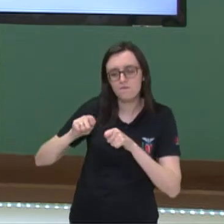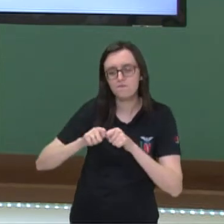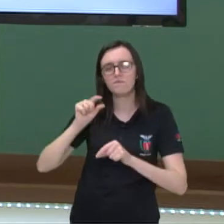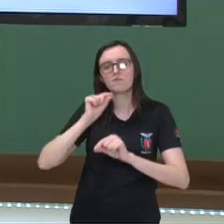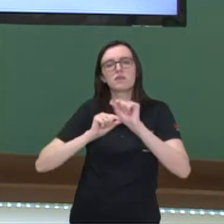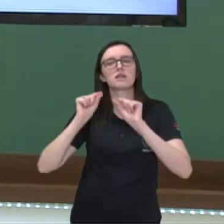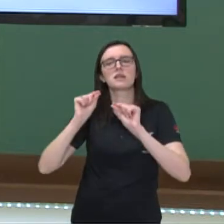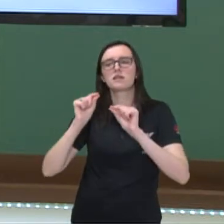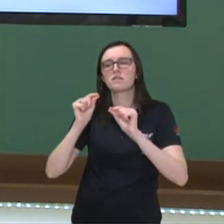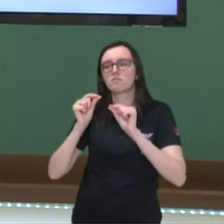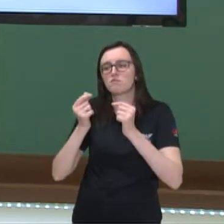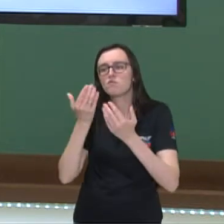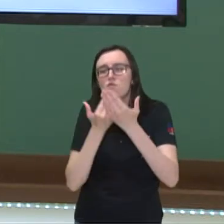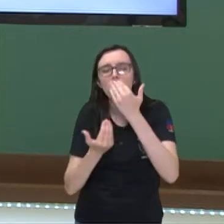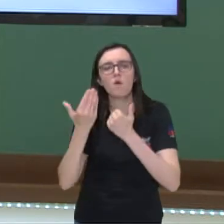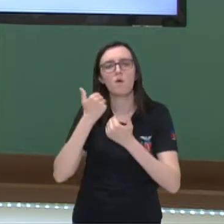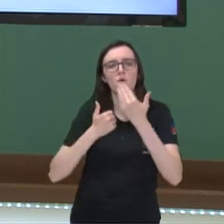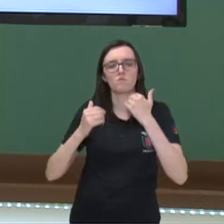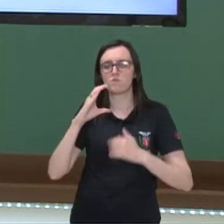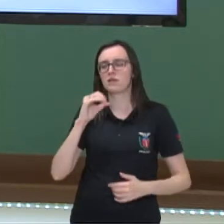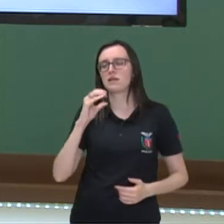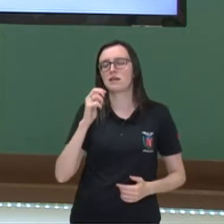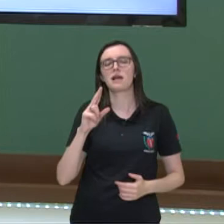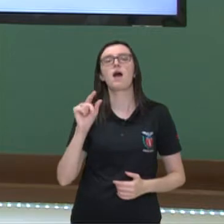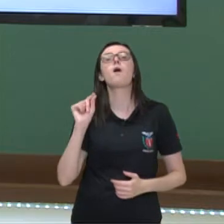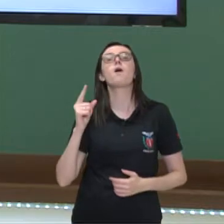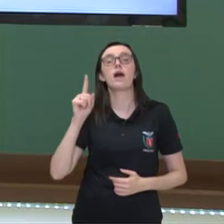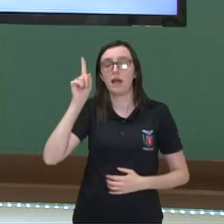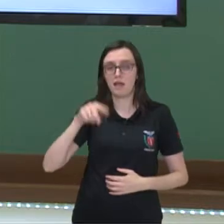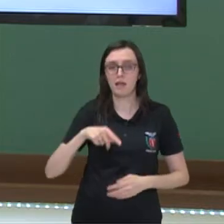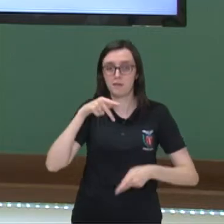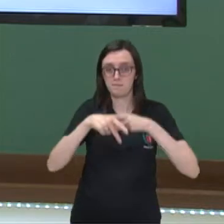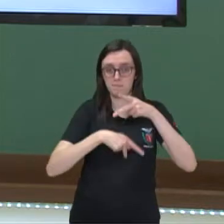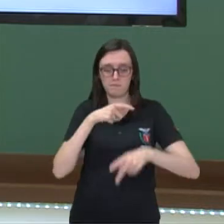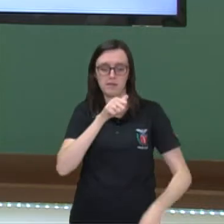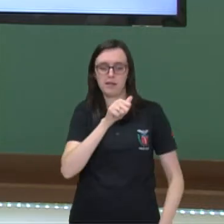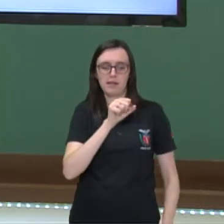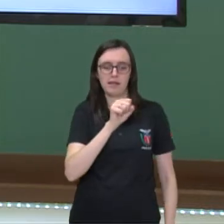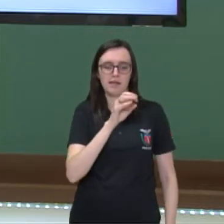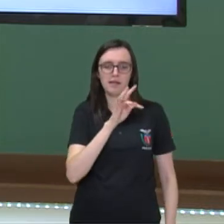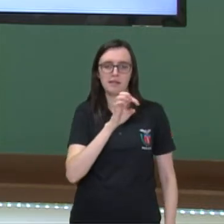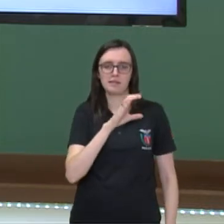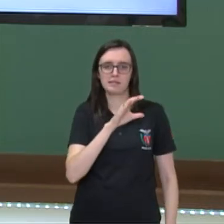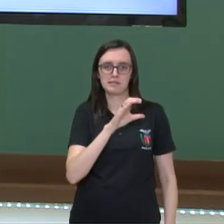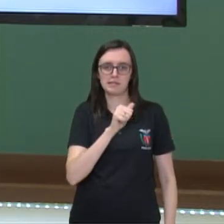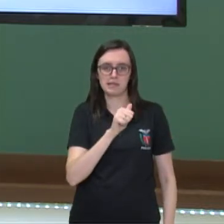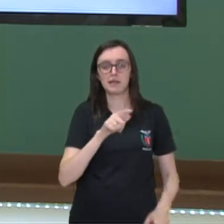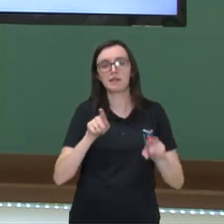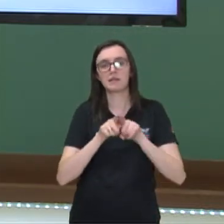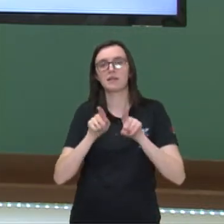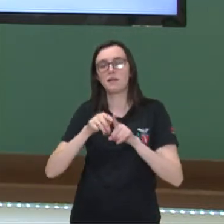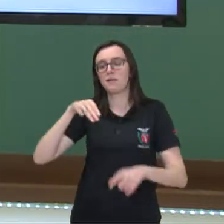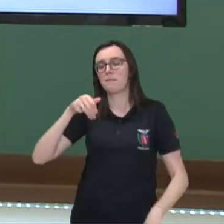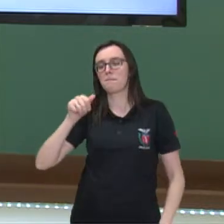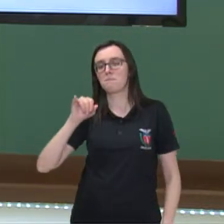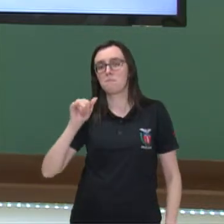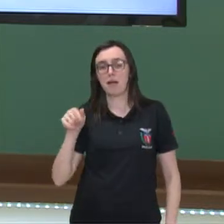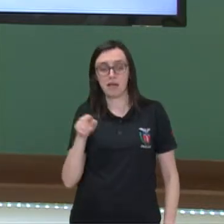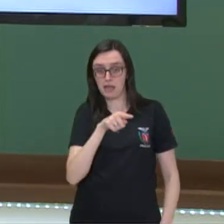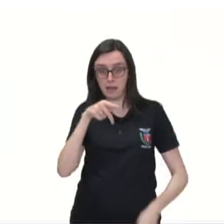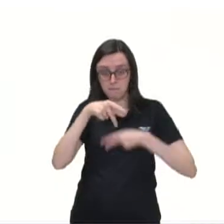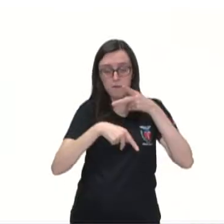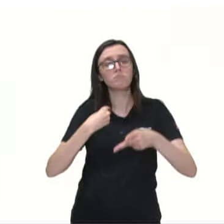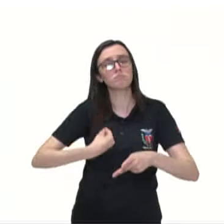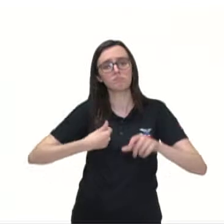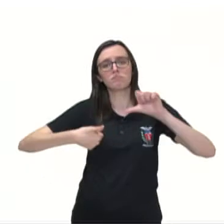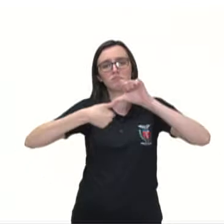consumia o cacau? Eram os aztecas e os maias, os povos meso-americanos, que foram,